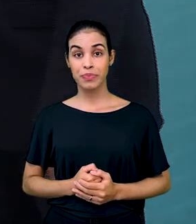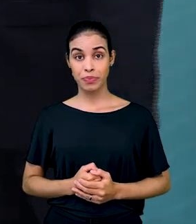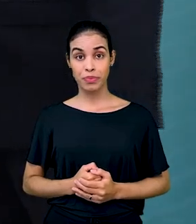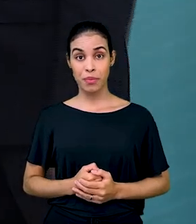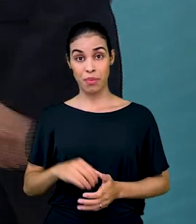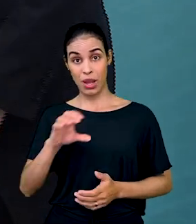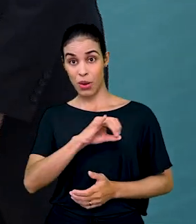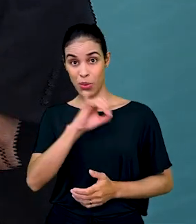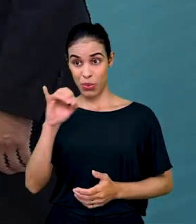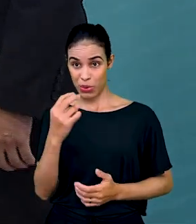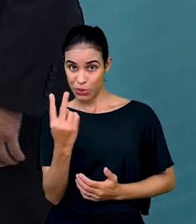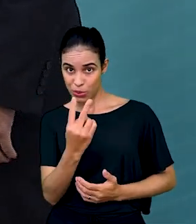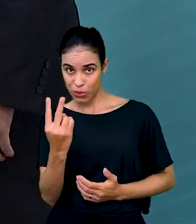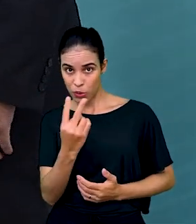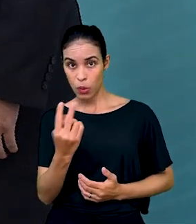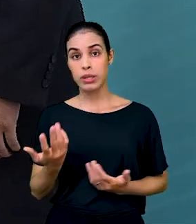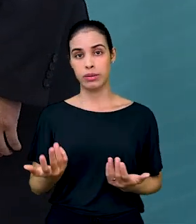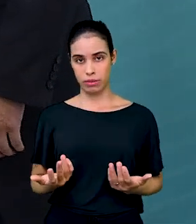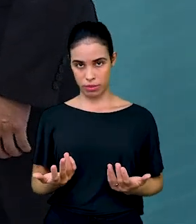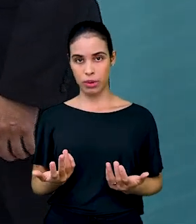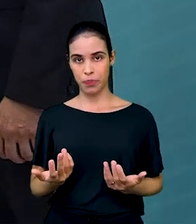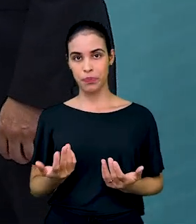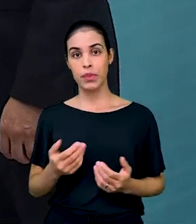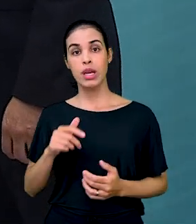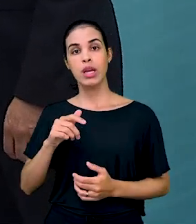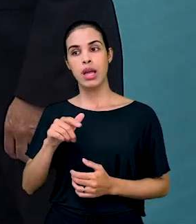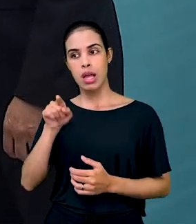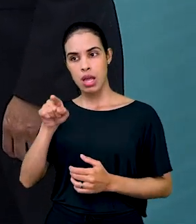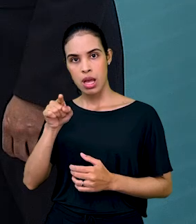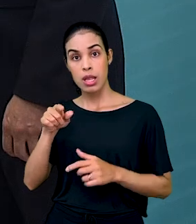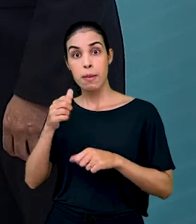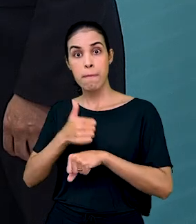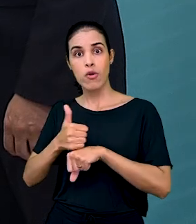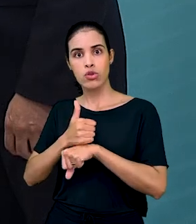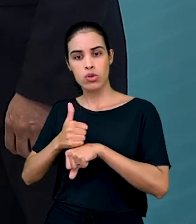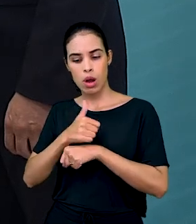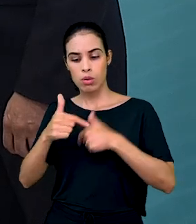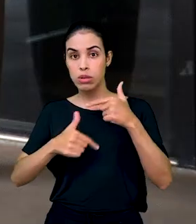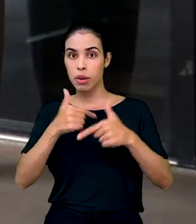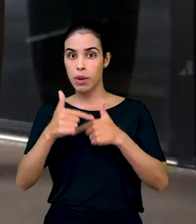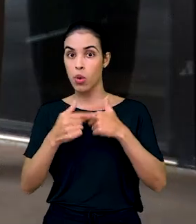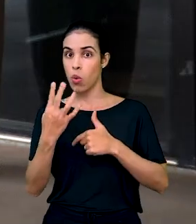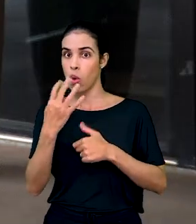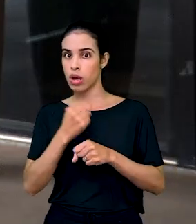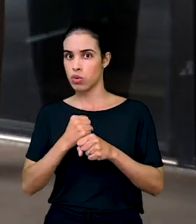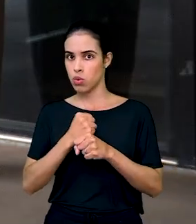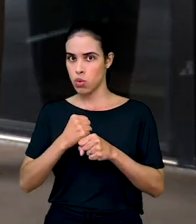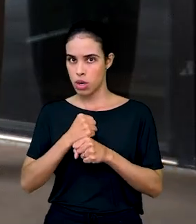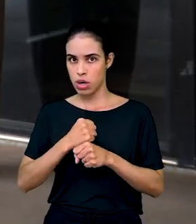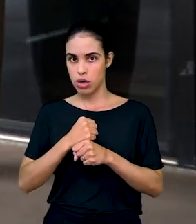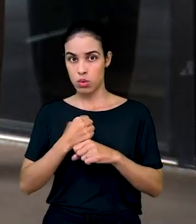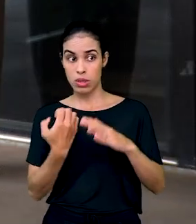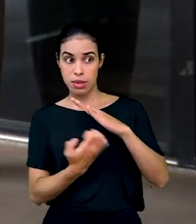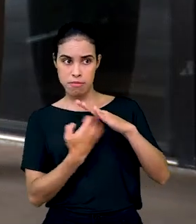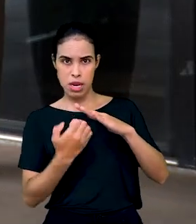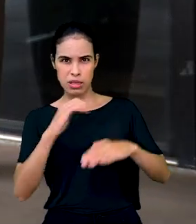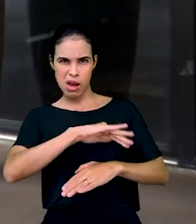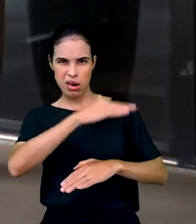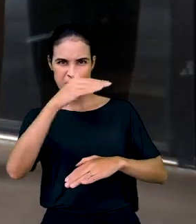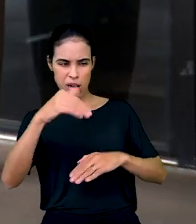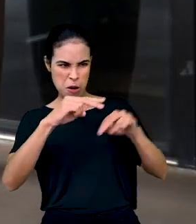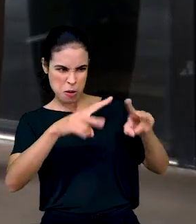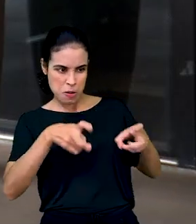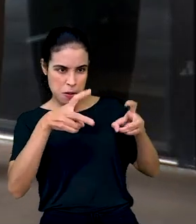Oi Anderson e Luana. Conforme o processo, o geólogo trabalhou por quatro anos na empresa de mineração.